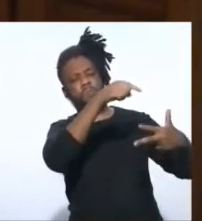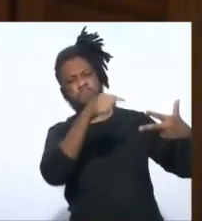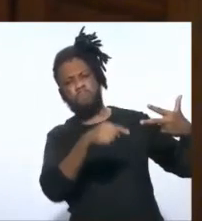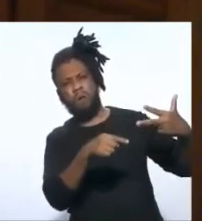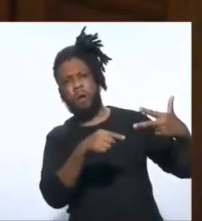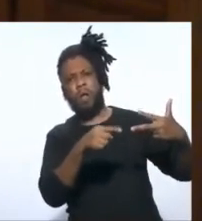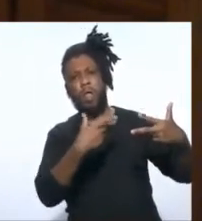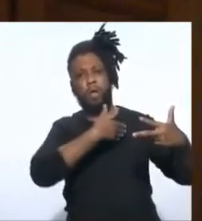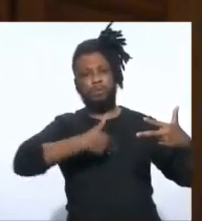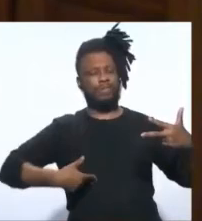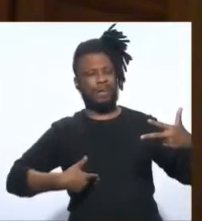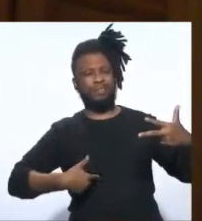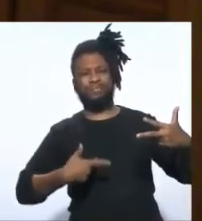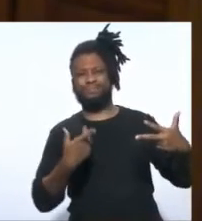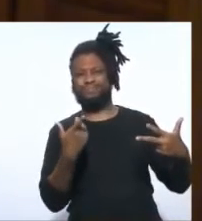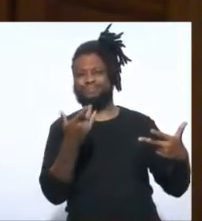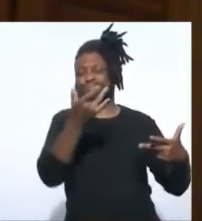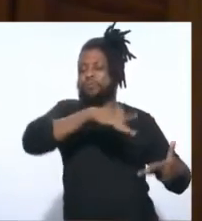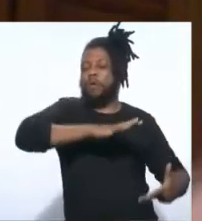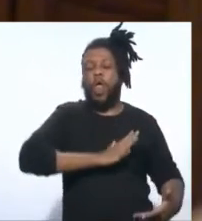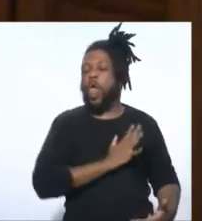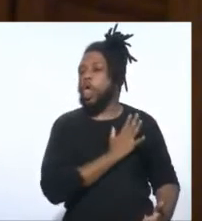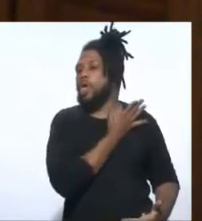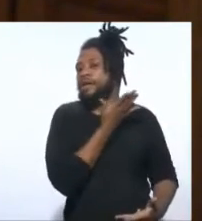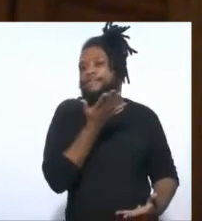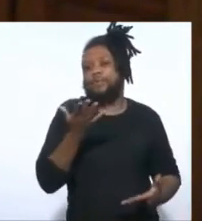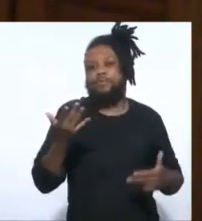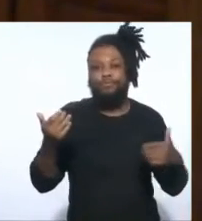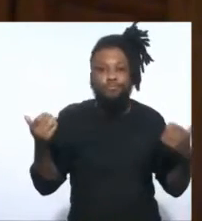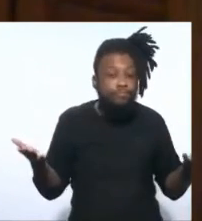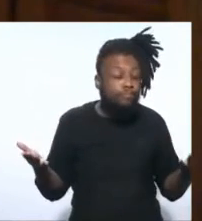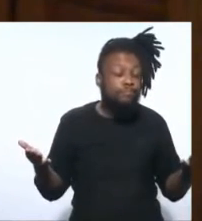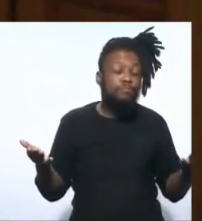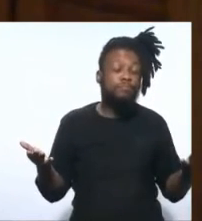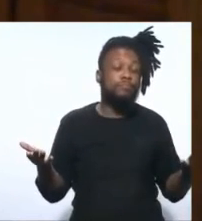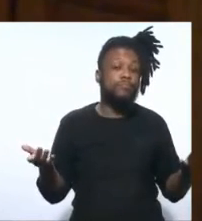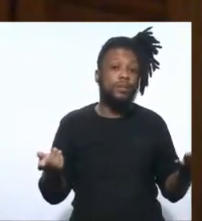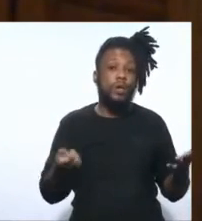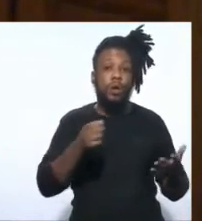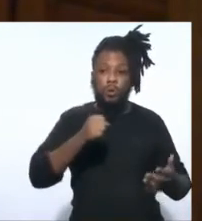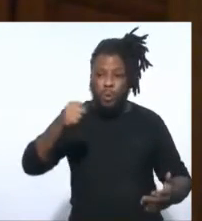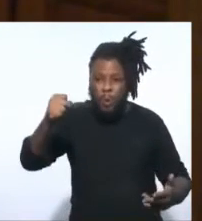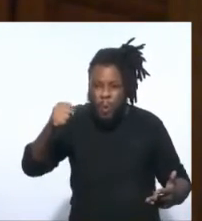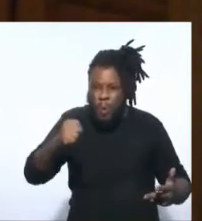governantes um desastre, não tem um ódio nenhum por nenhum dos três.